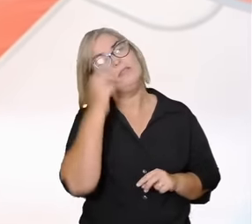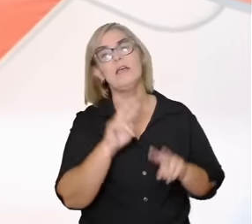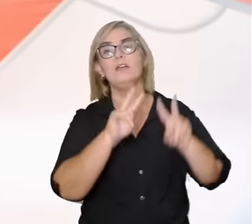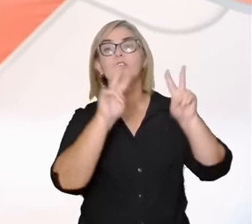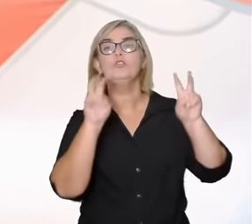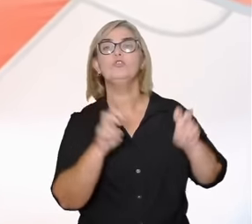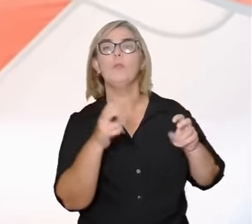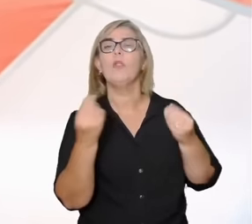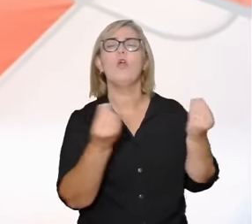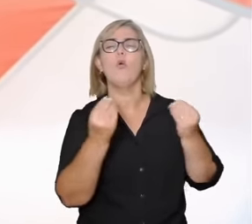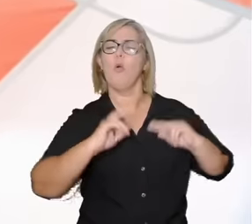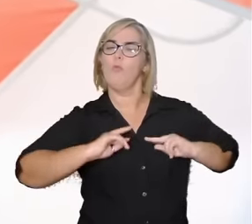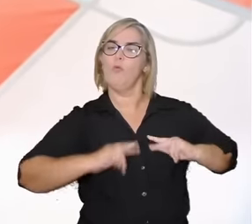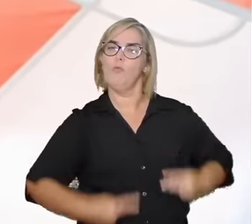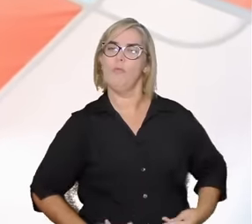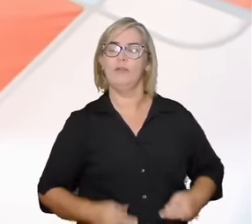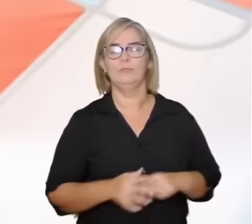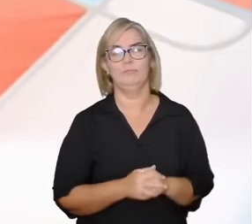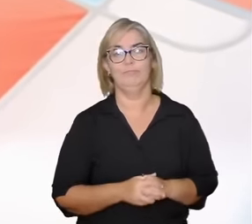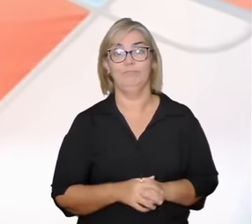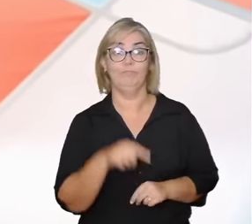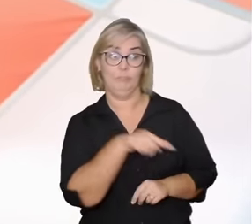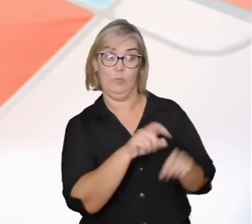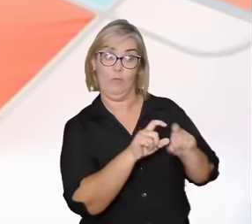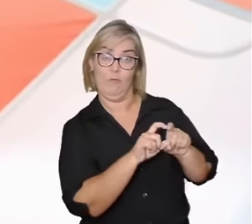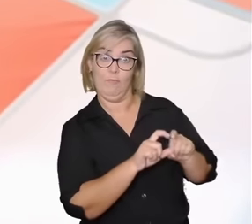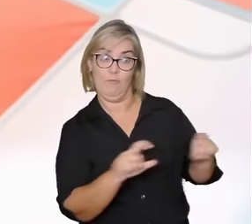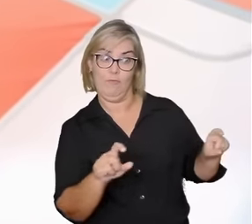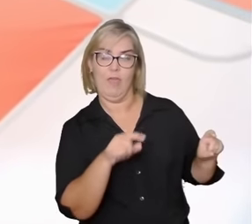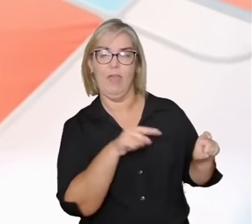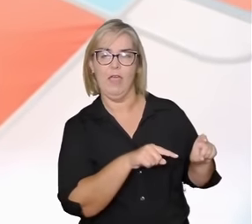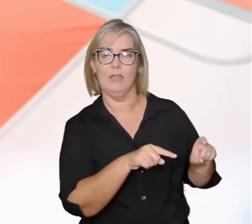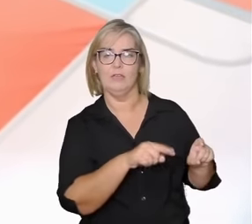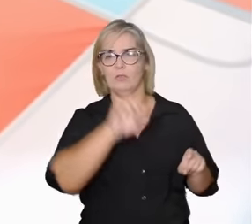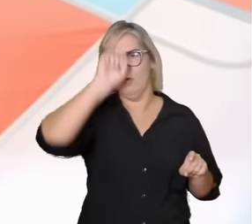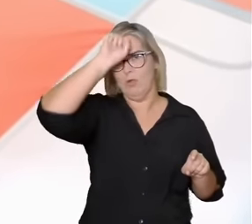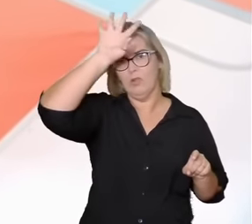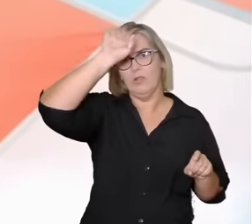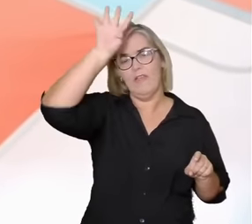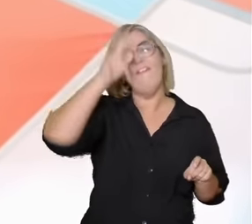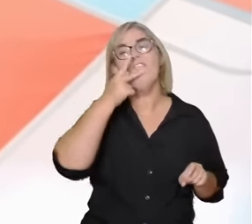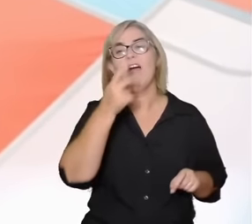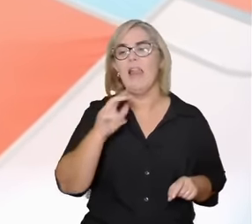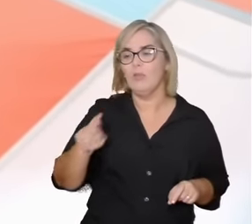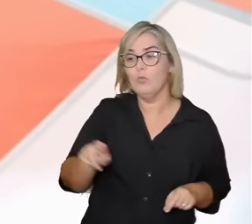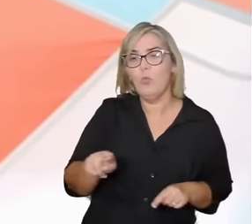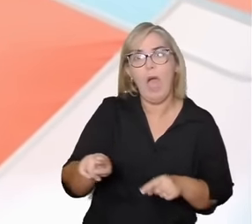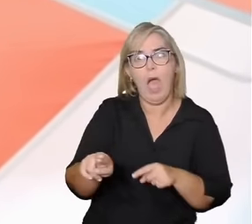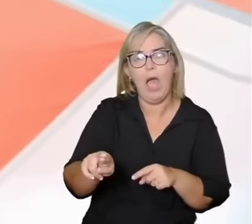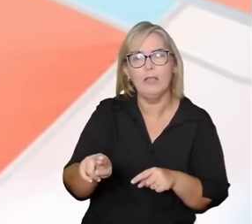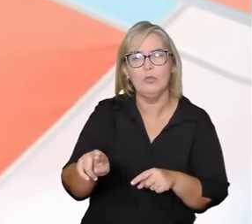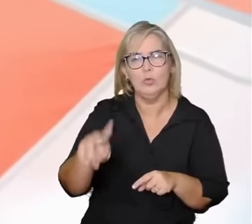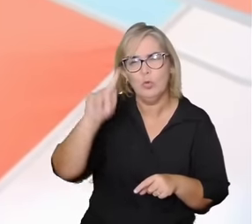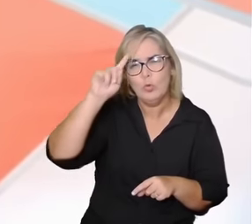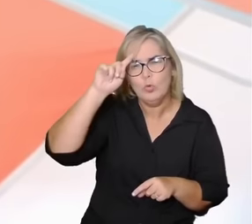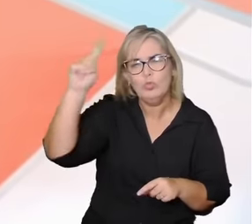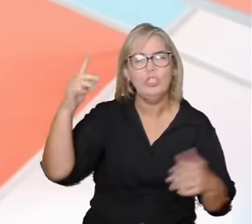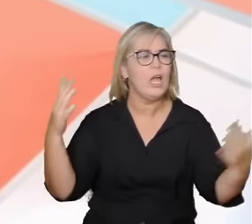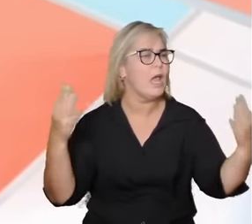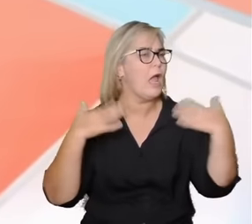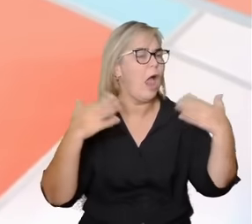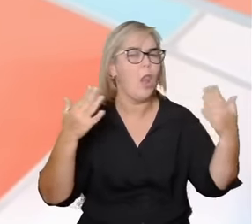humana em uma delas Orumilá fala de um rato que num dia quente aproximou-se da beira do rio